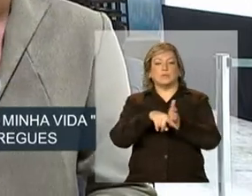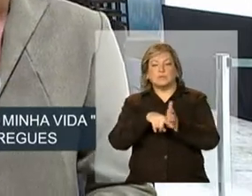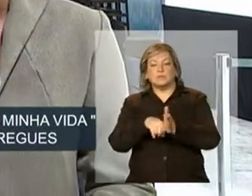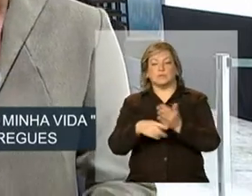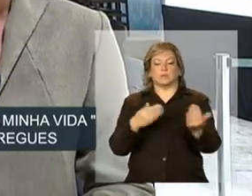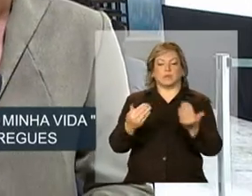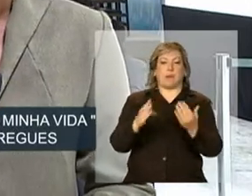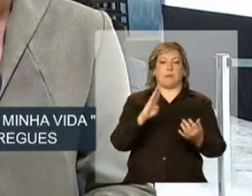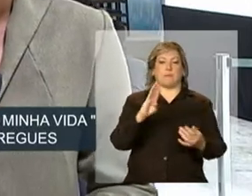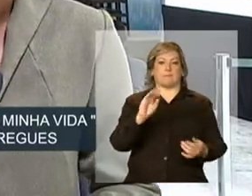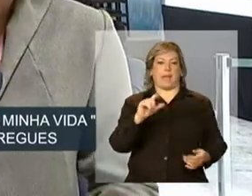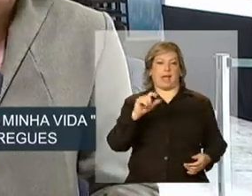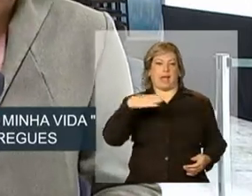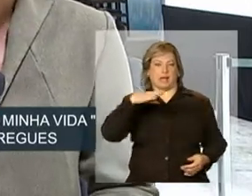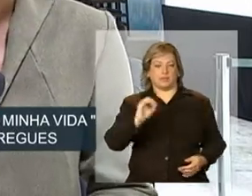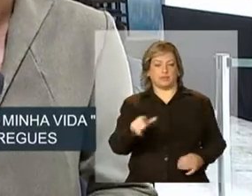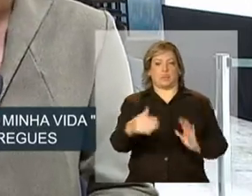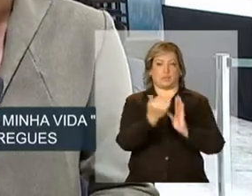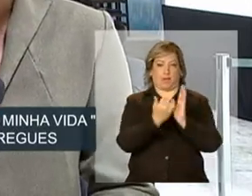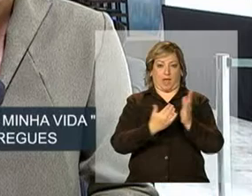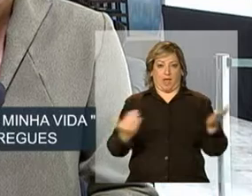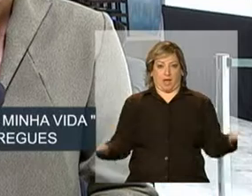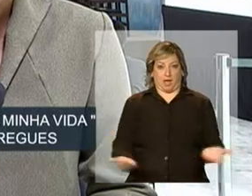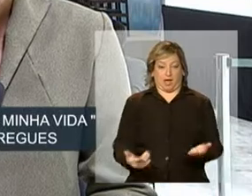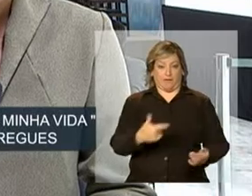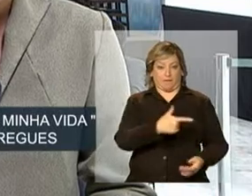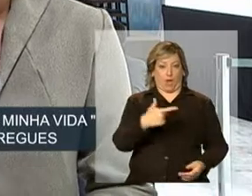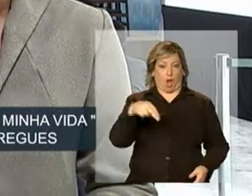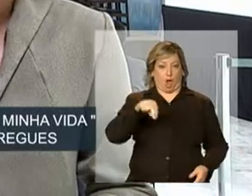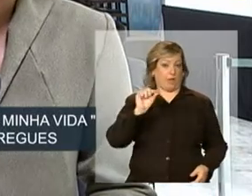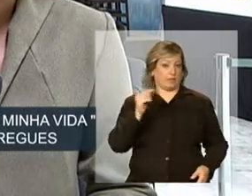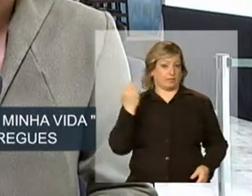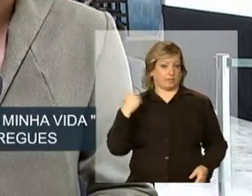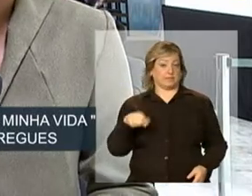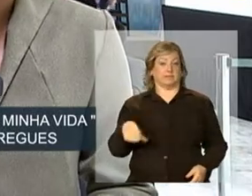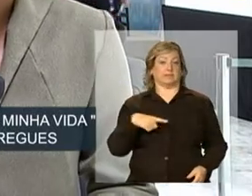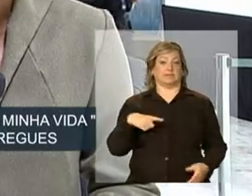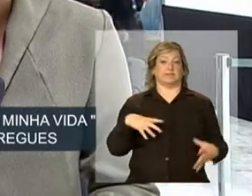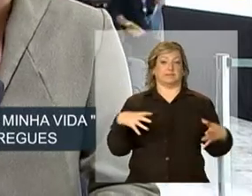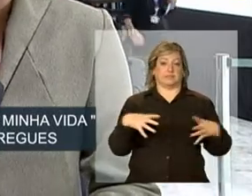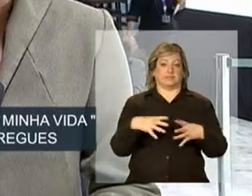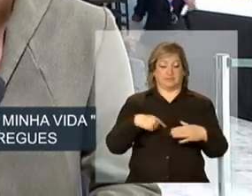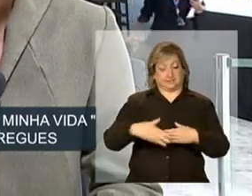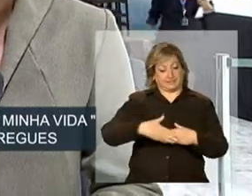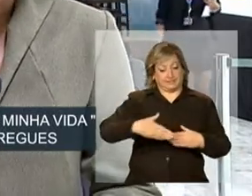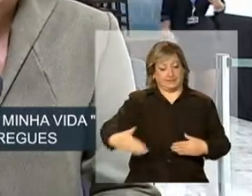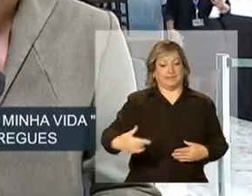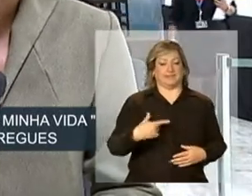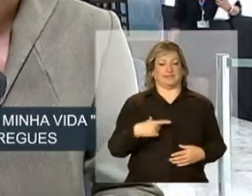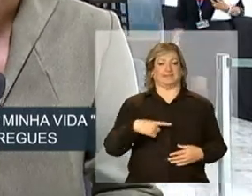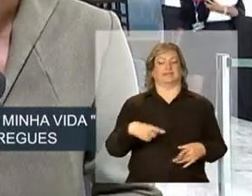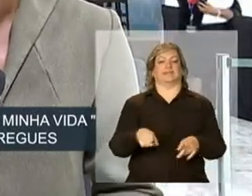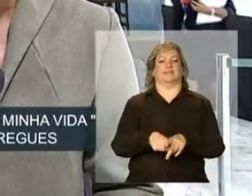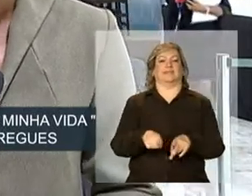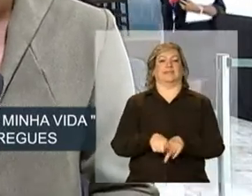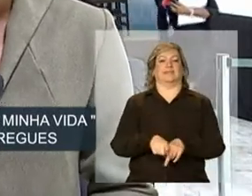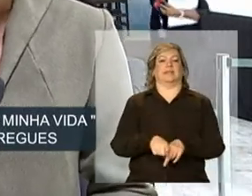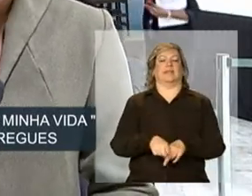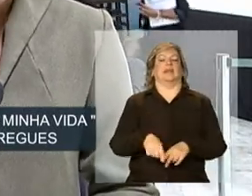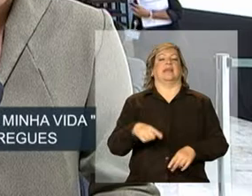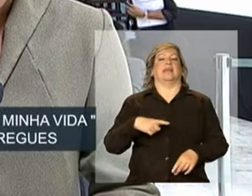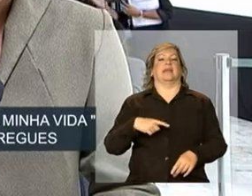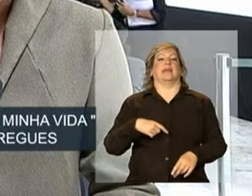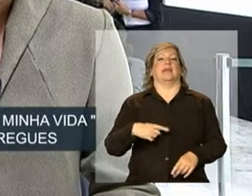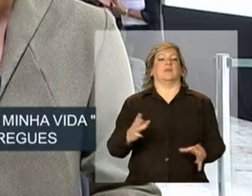balanço do programa, agora, em 22 de novembro, o Minha Casa Minha Vida 2 já contratou um